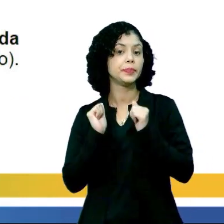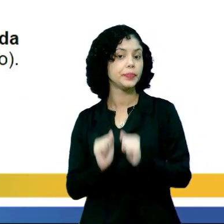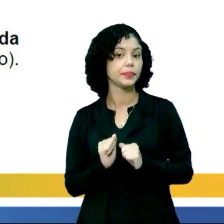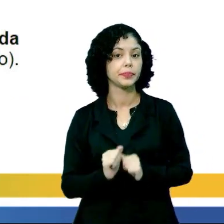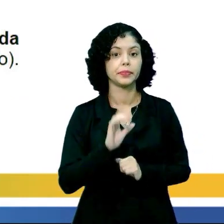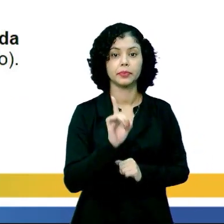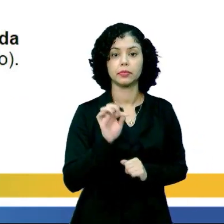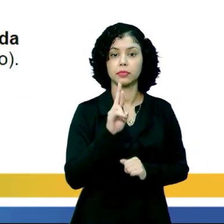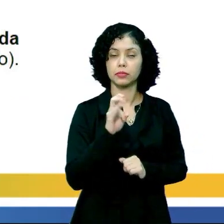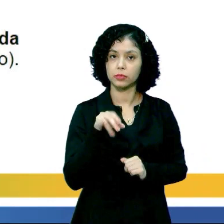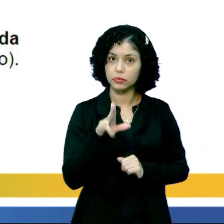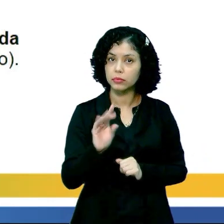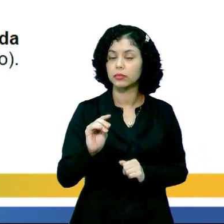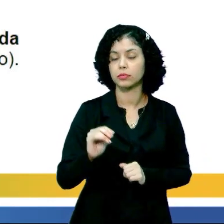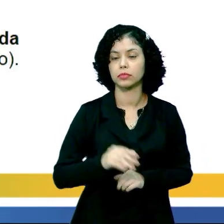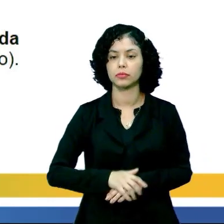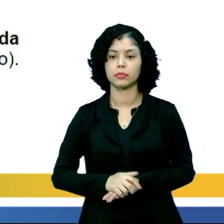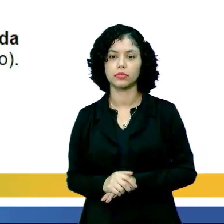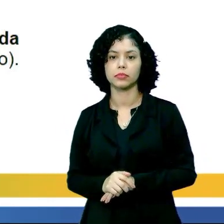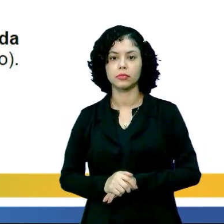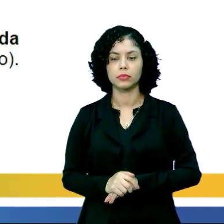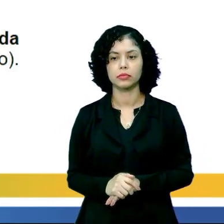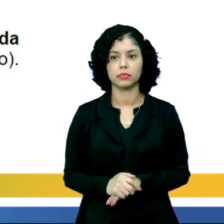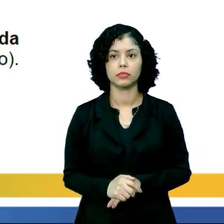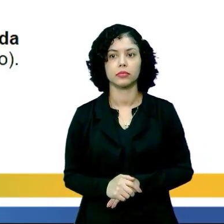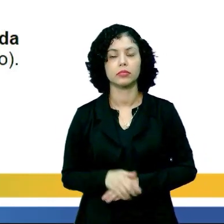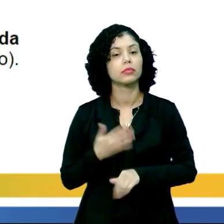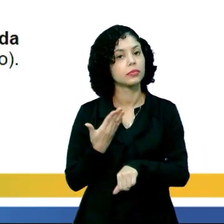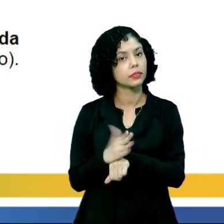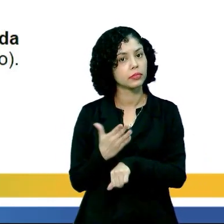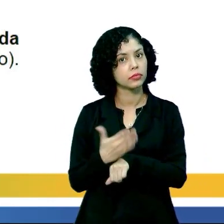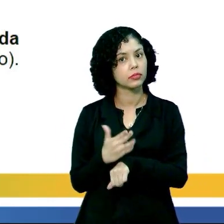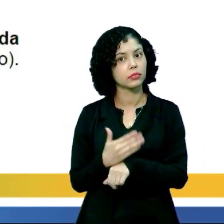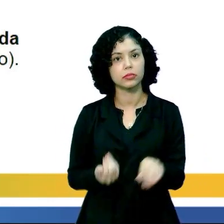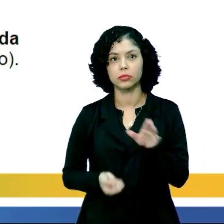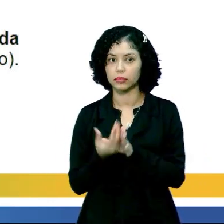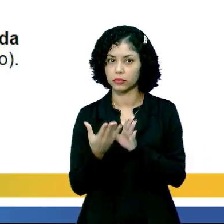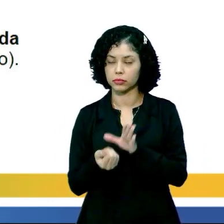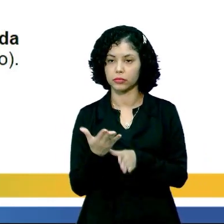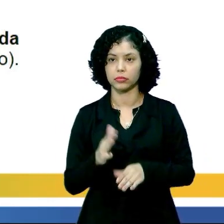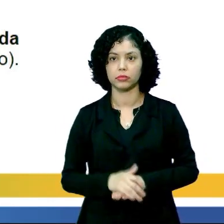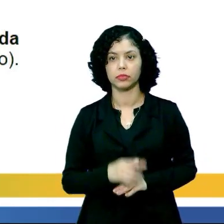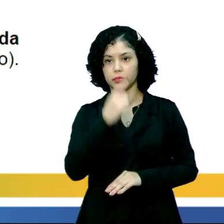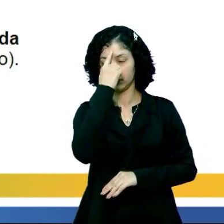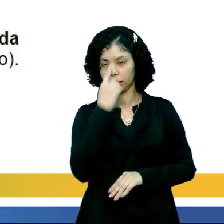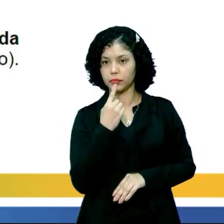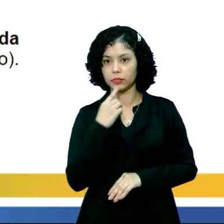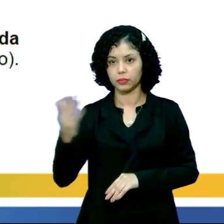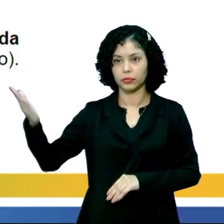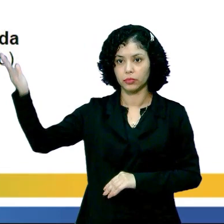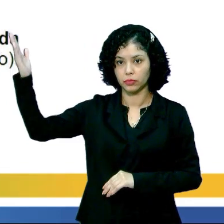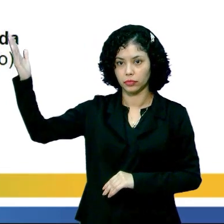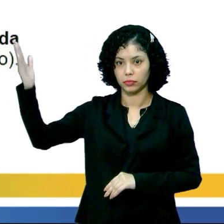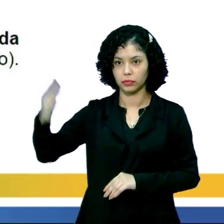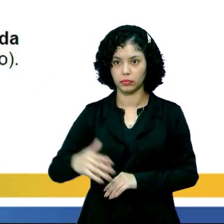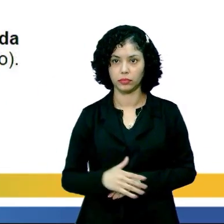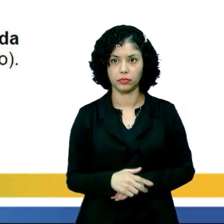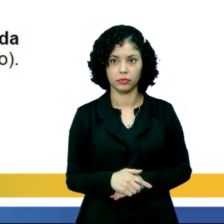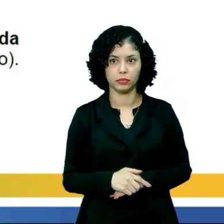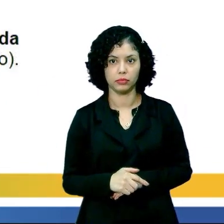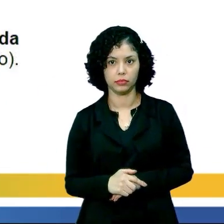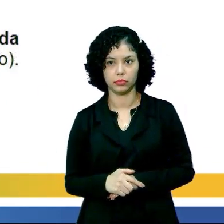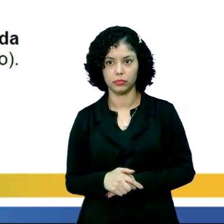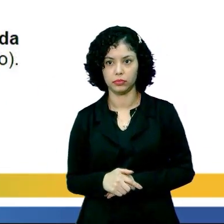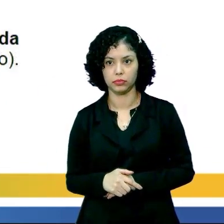podem ser descortinados. Então, ele está falando da prática, da produção. E na imagem, a gente está vendo uma baiana